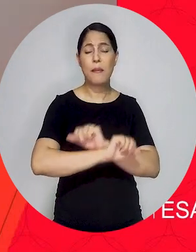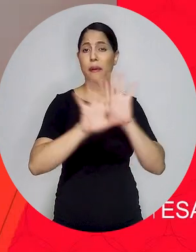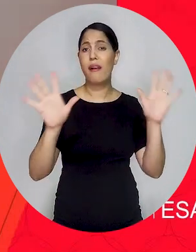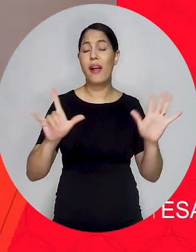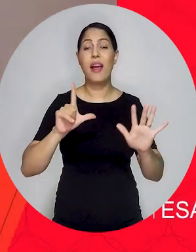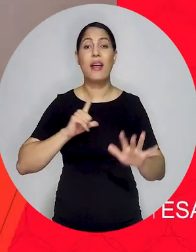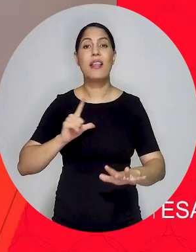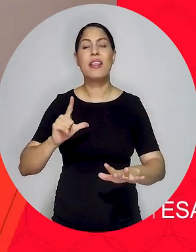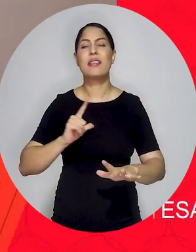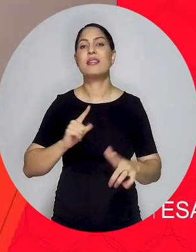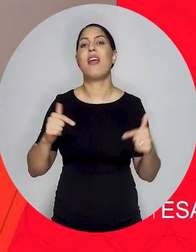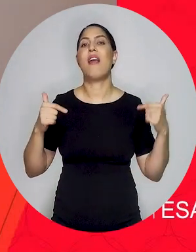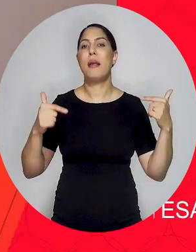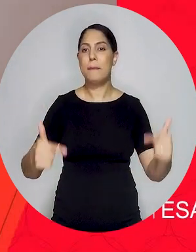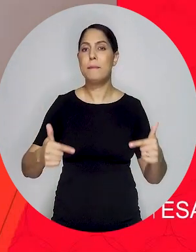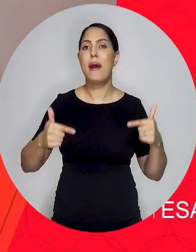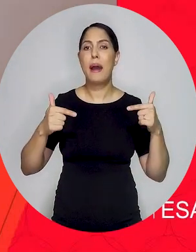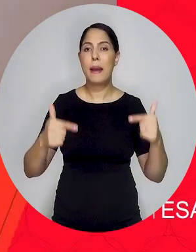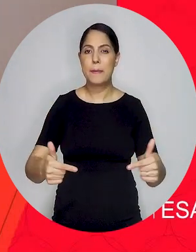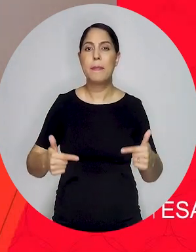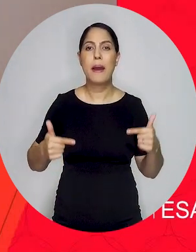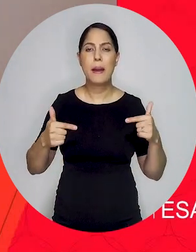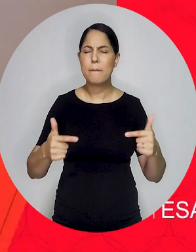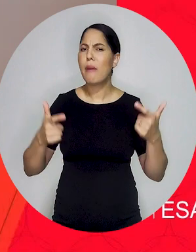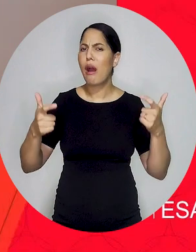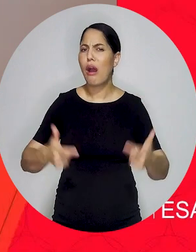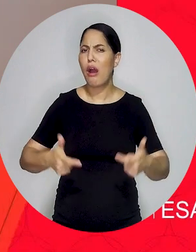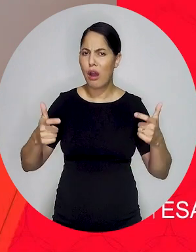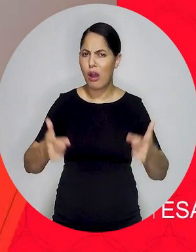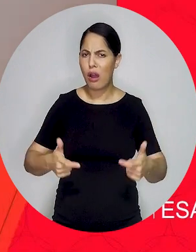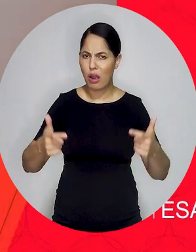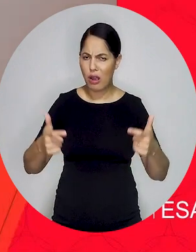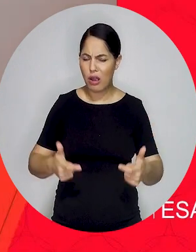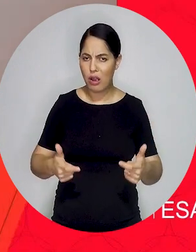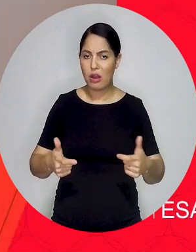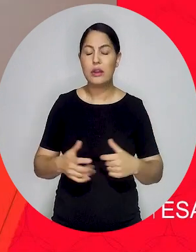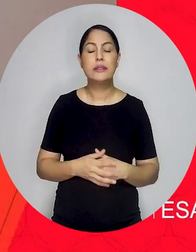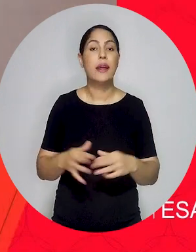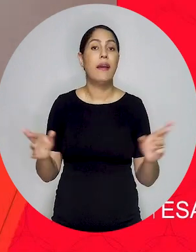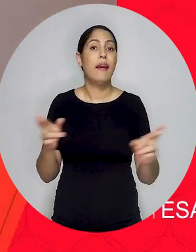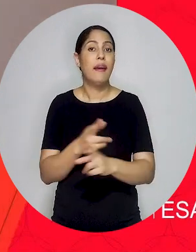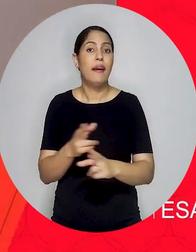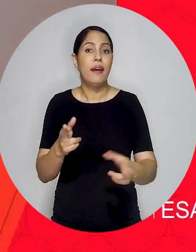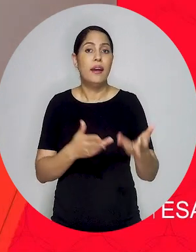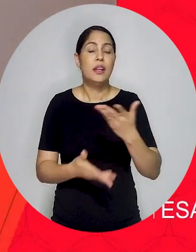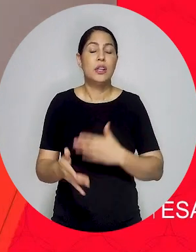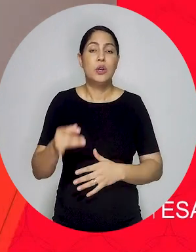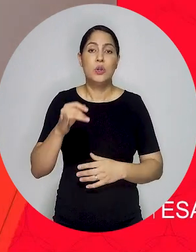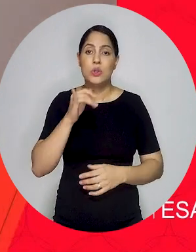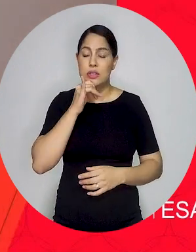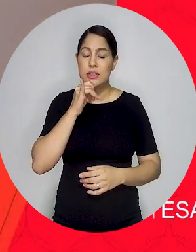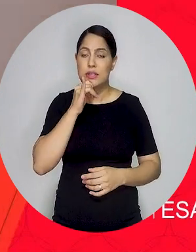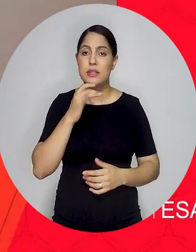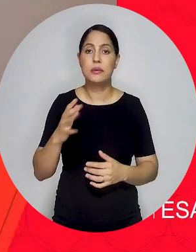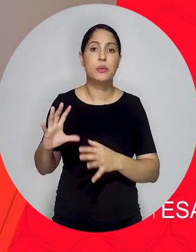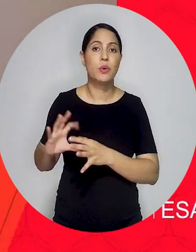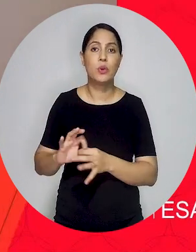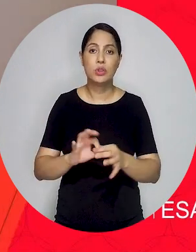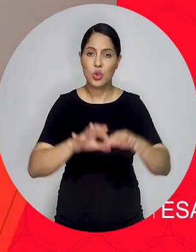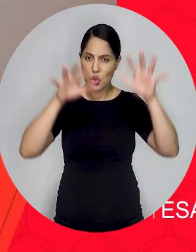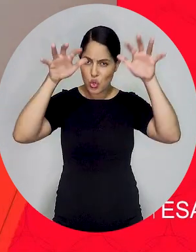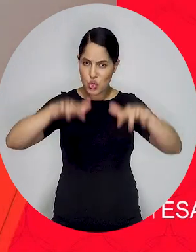o Brasil vem dando exemplos magníficos de prevenção de desastres, tem ações ajuizadas em vários estados, a gente tem ações